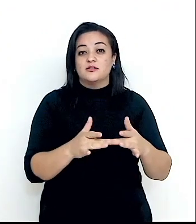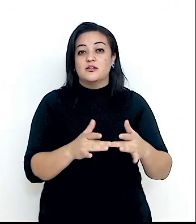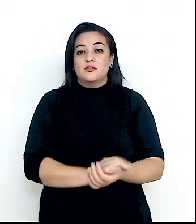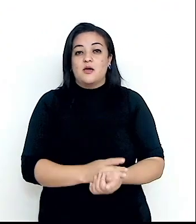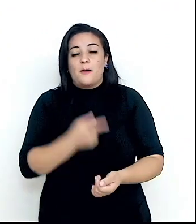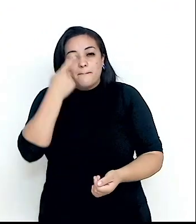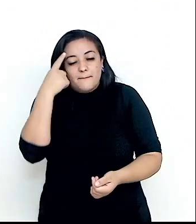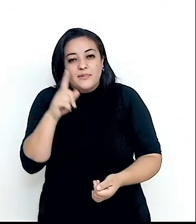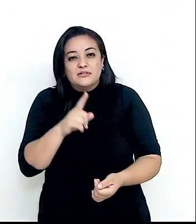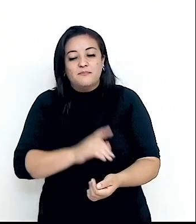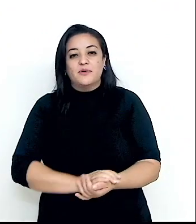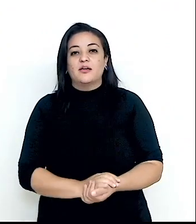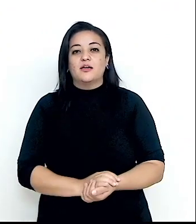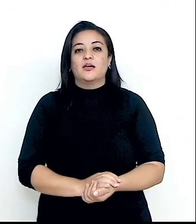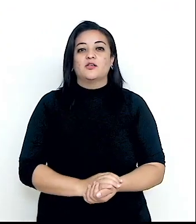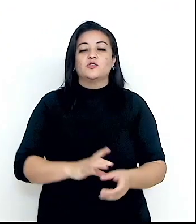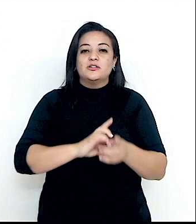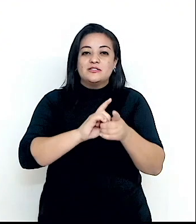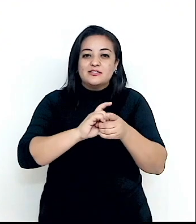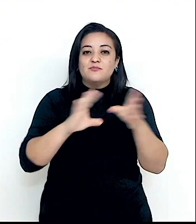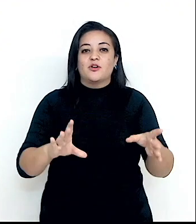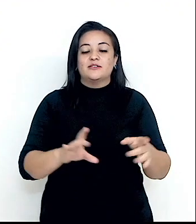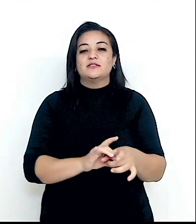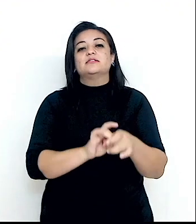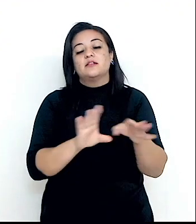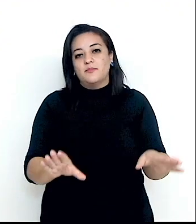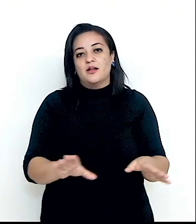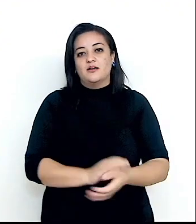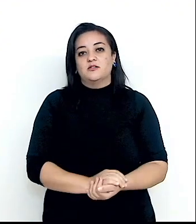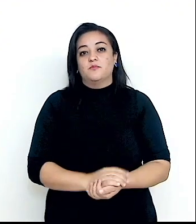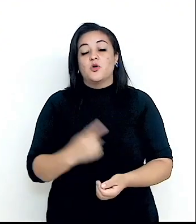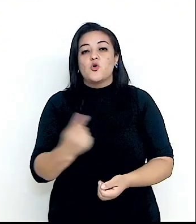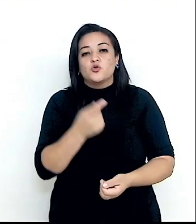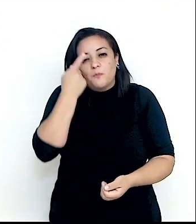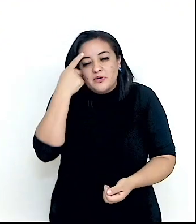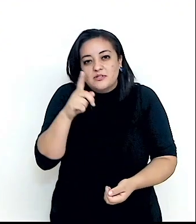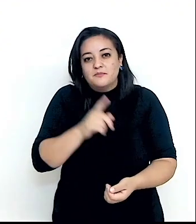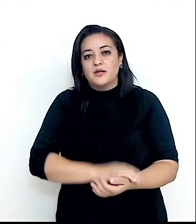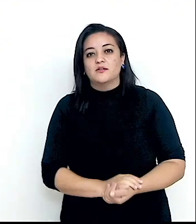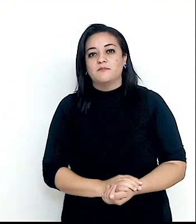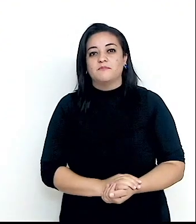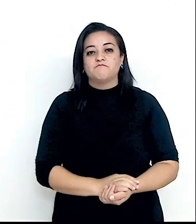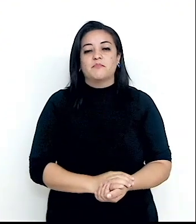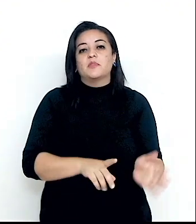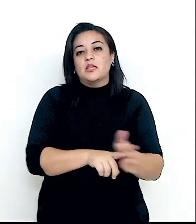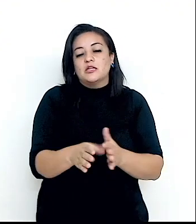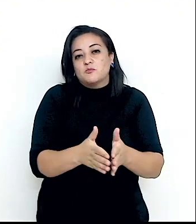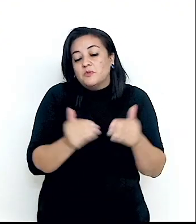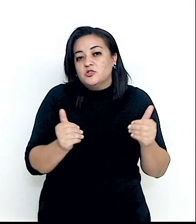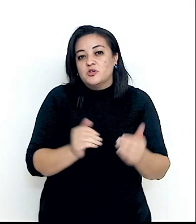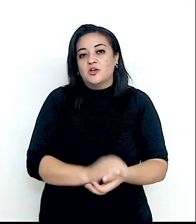a perspectiva das democracias liberais. O último ponto dessa proposta